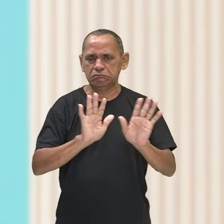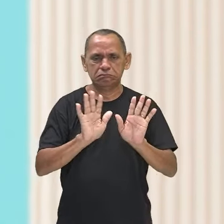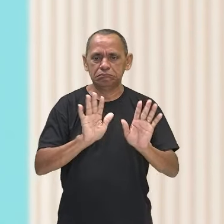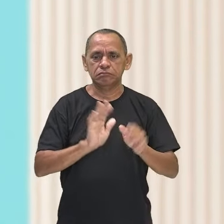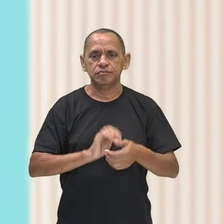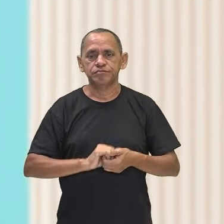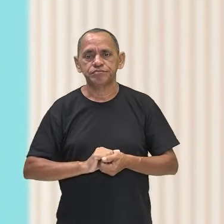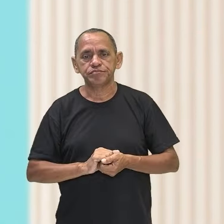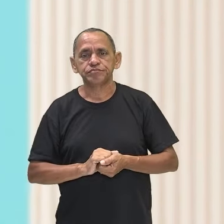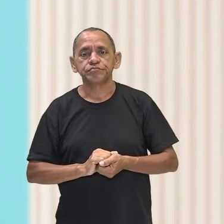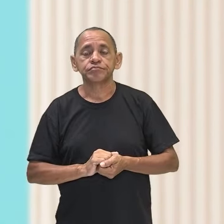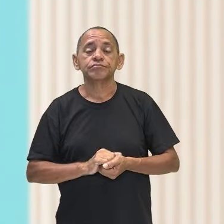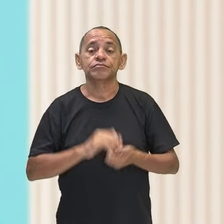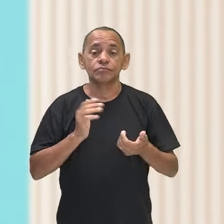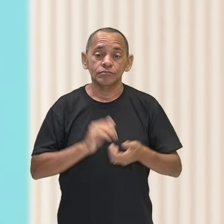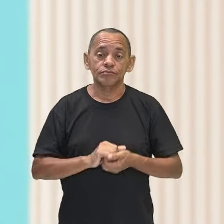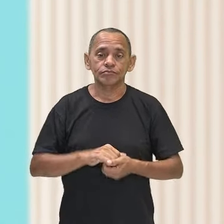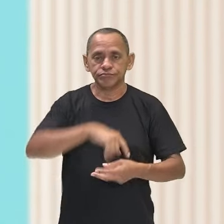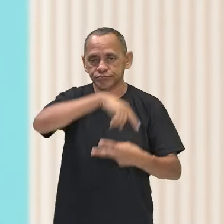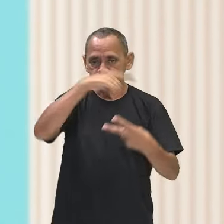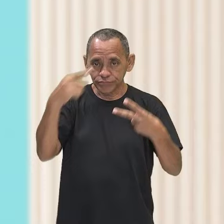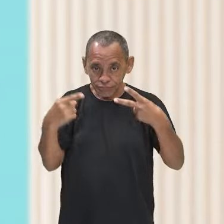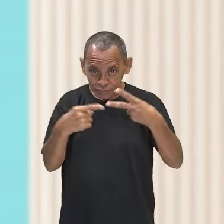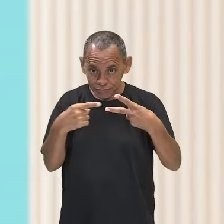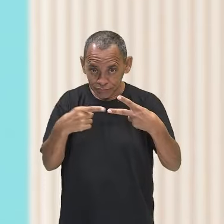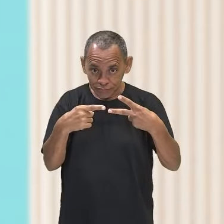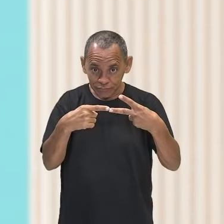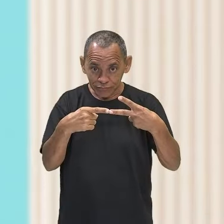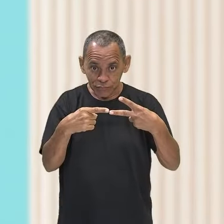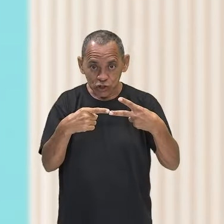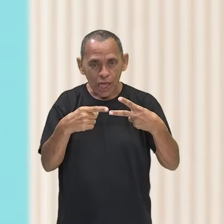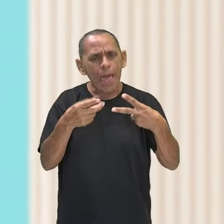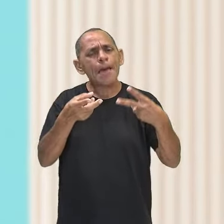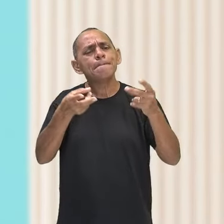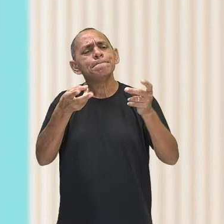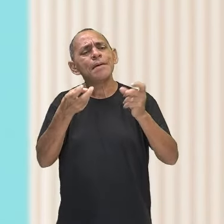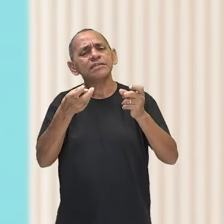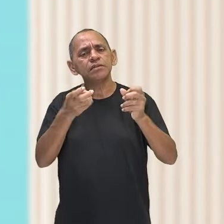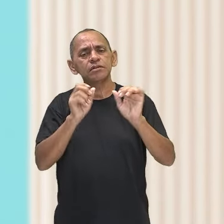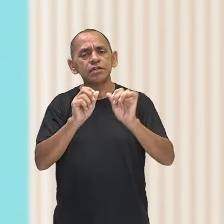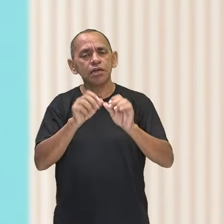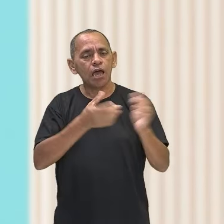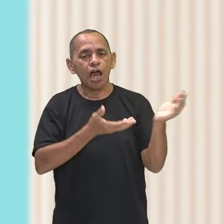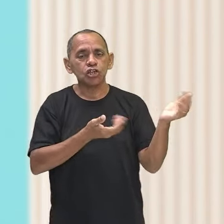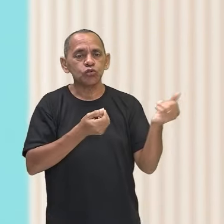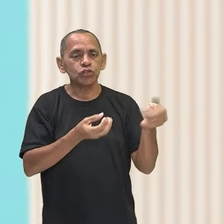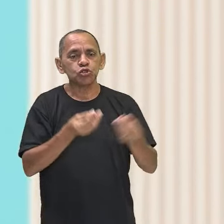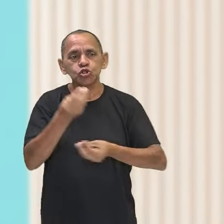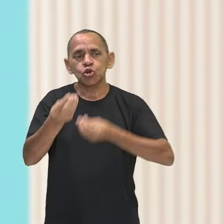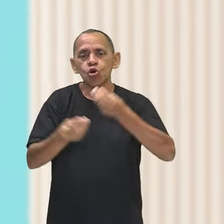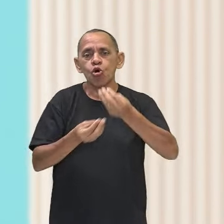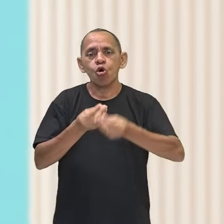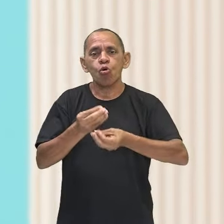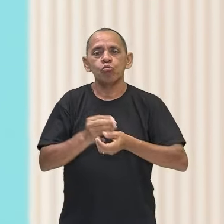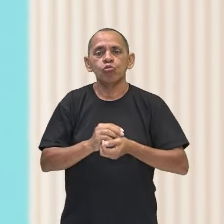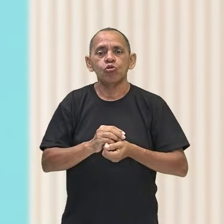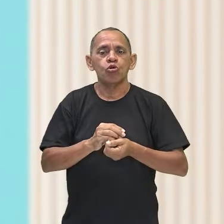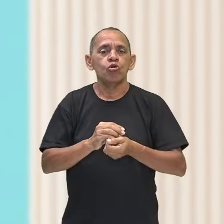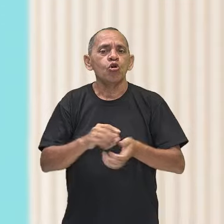classista enxerga a juventude também como um produto das